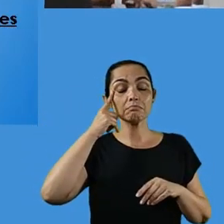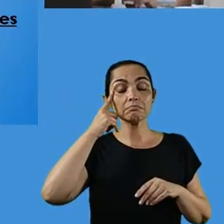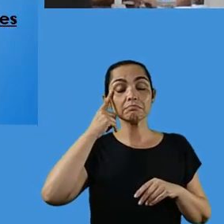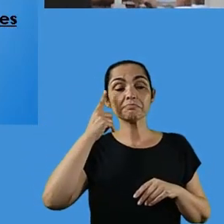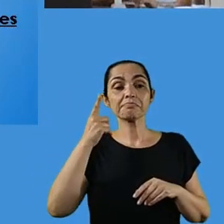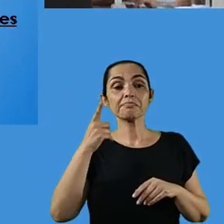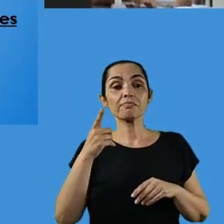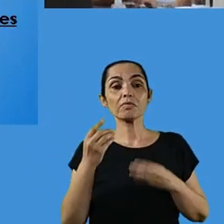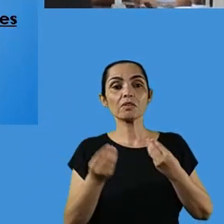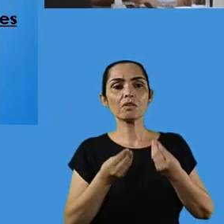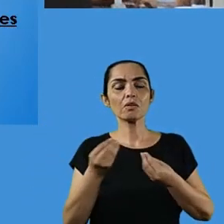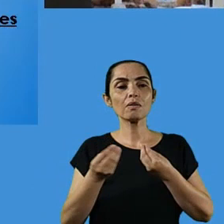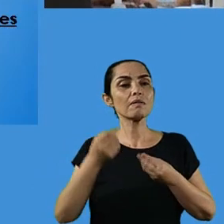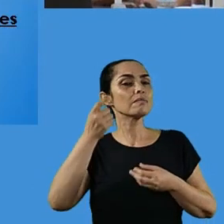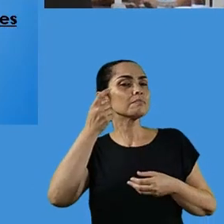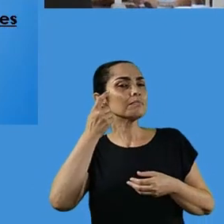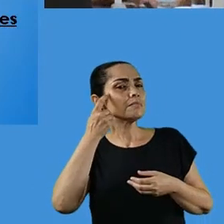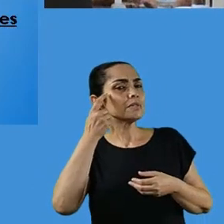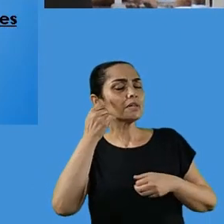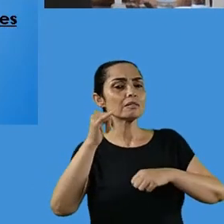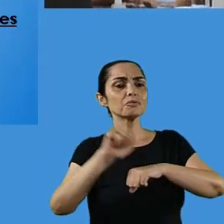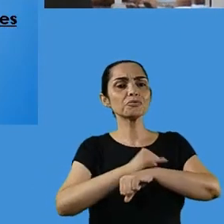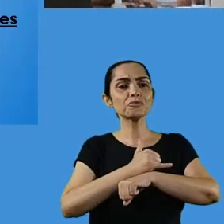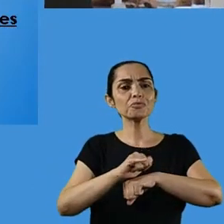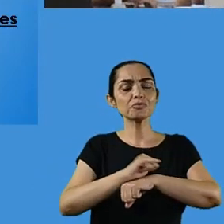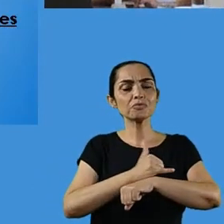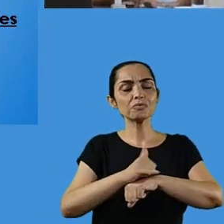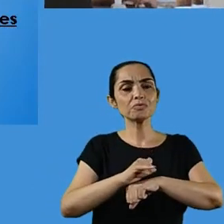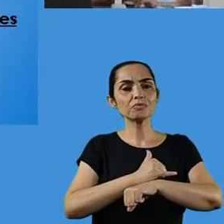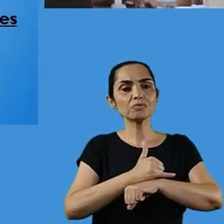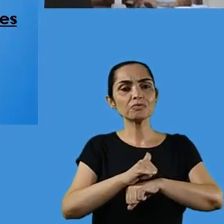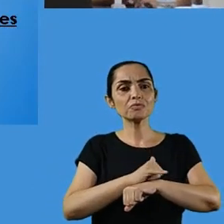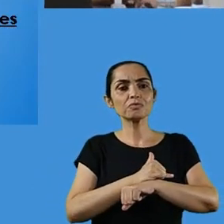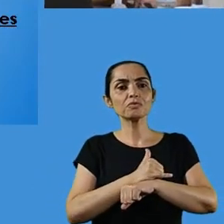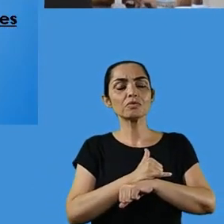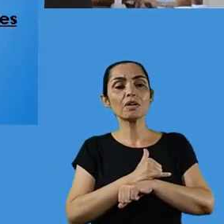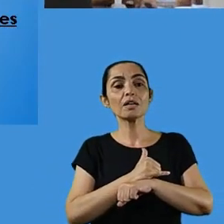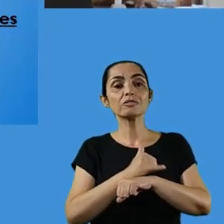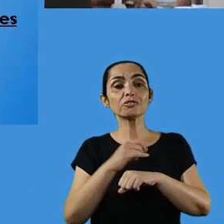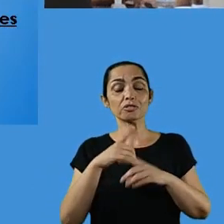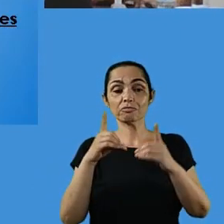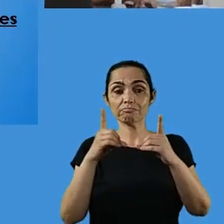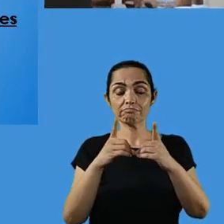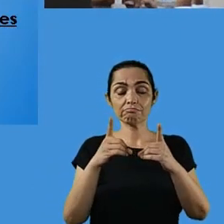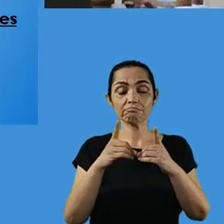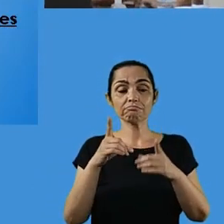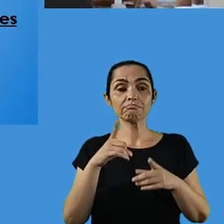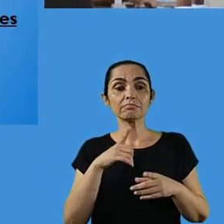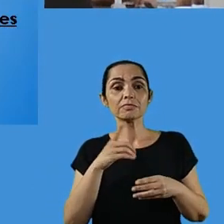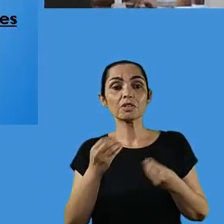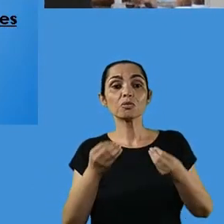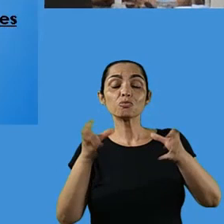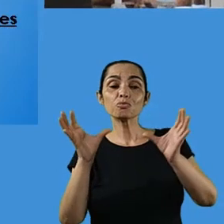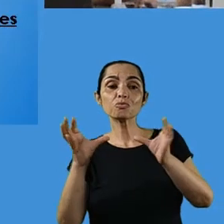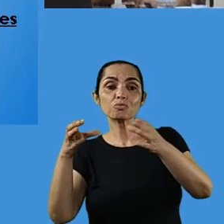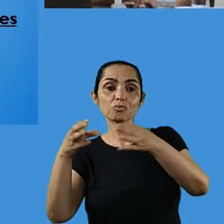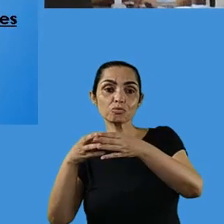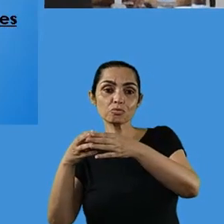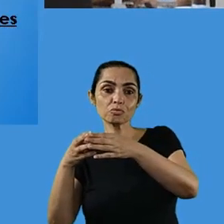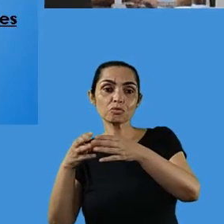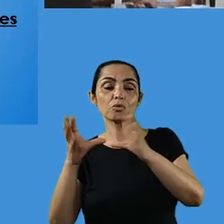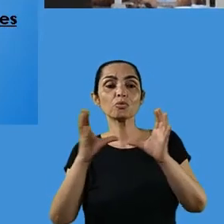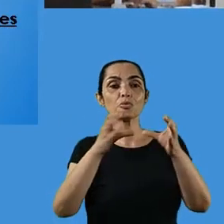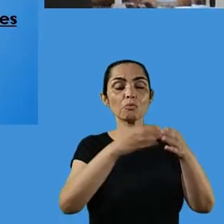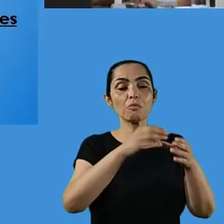o grupo escalonado. Então, nós vamos enviar para as unidades escolares, aguardem, para que a gente possa discutir coletivamente esse documento. Tá bom?